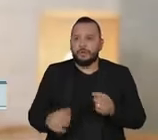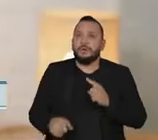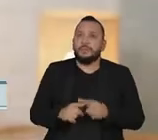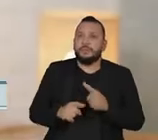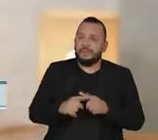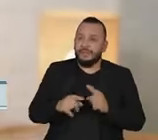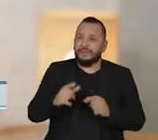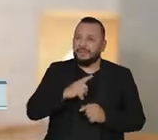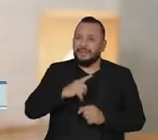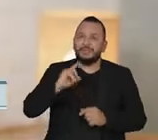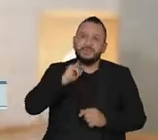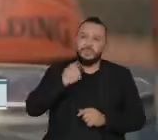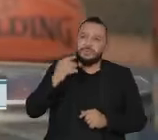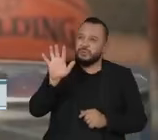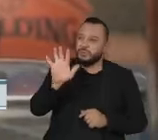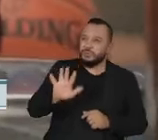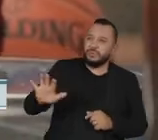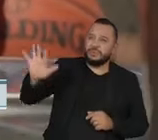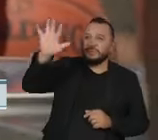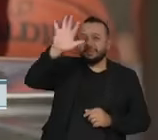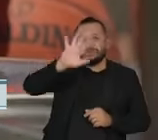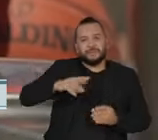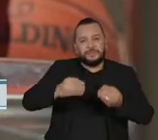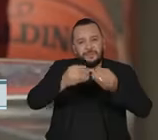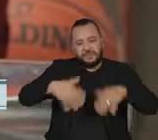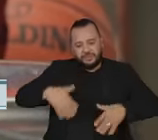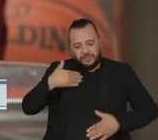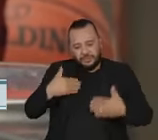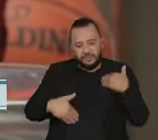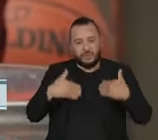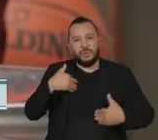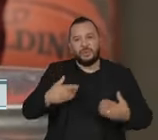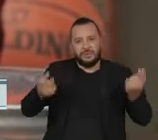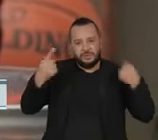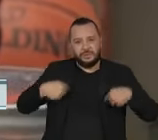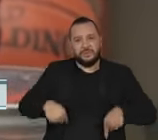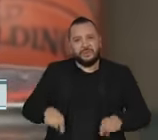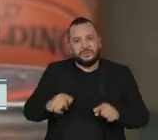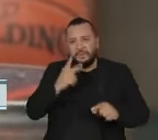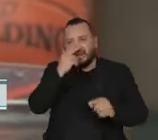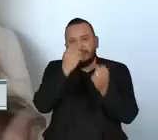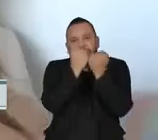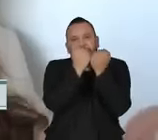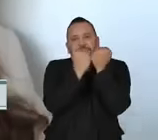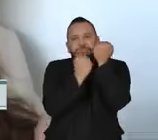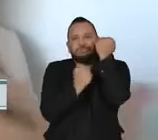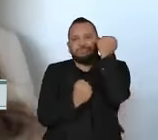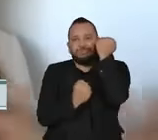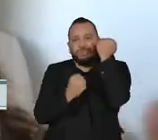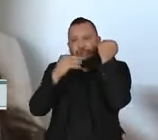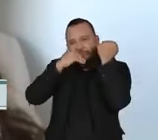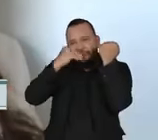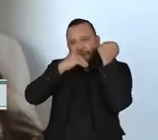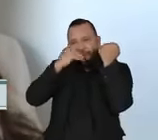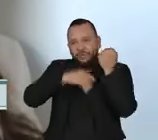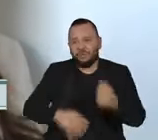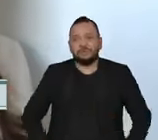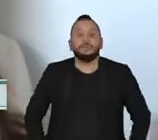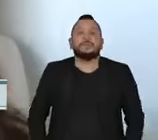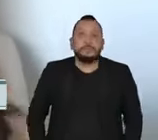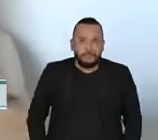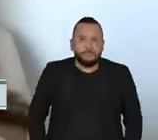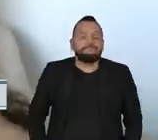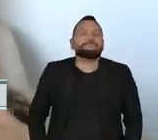presença de poluição no ar pode deixar o sistema imunológico delas ainda mais frágil. Elas acabam ficando mais